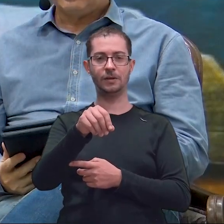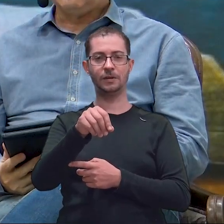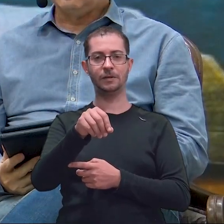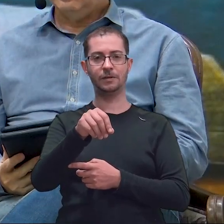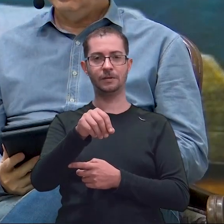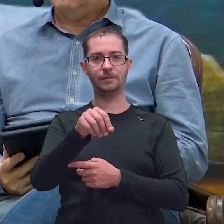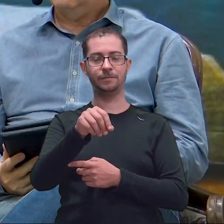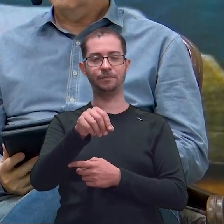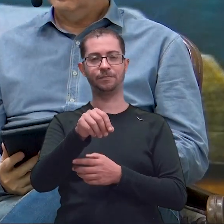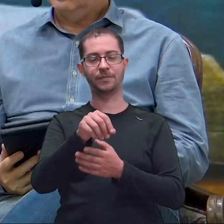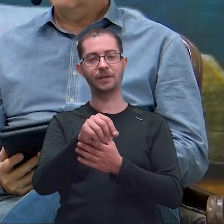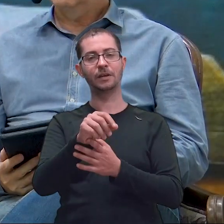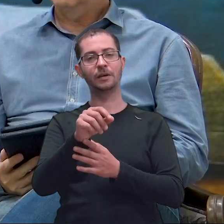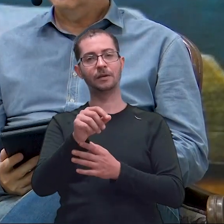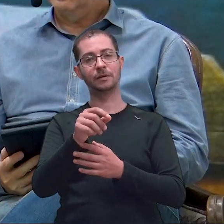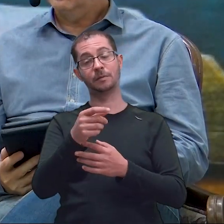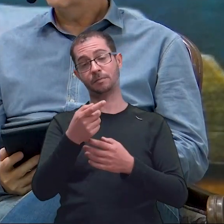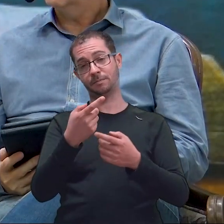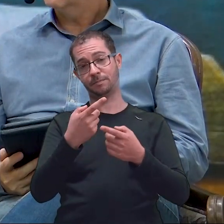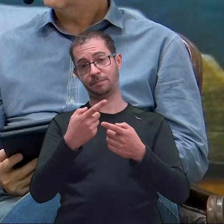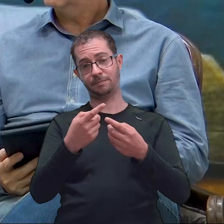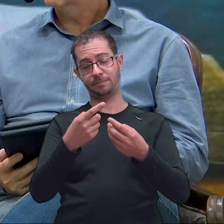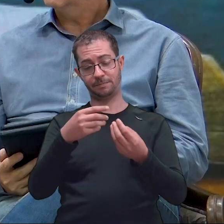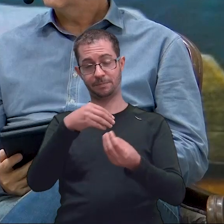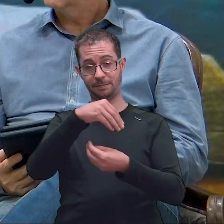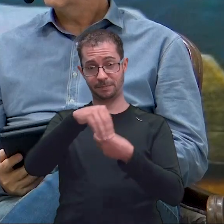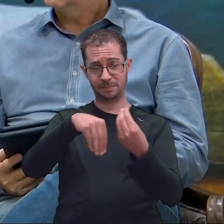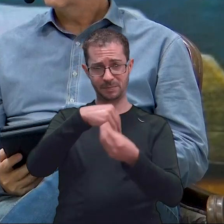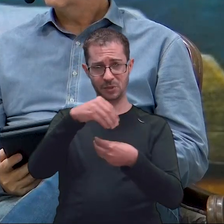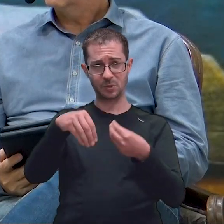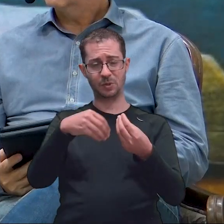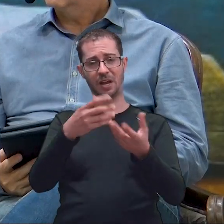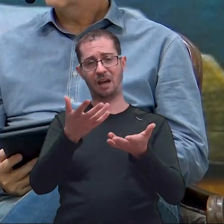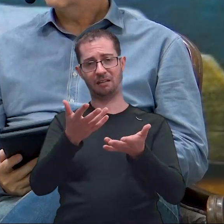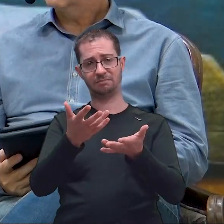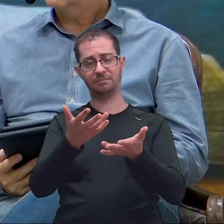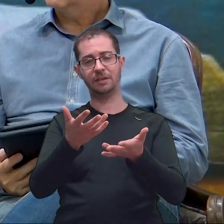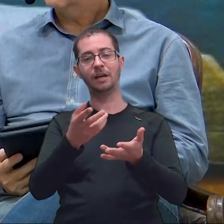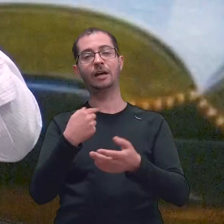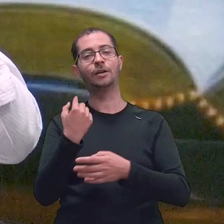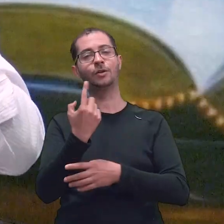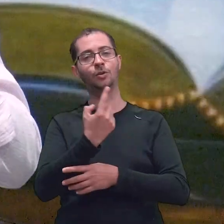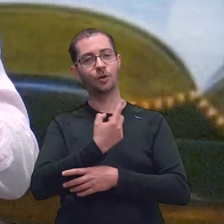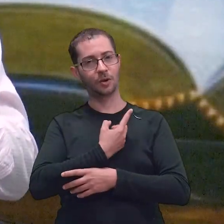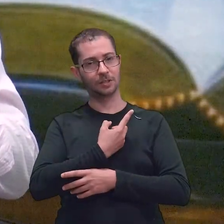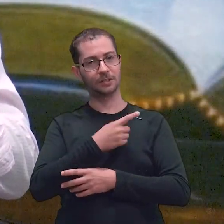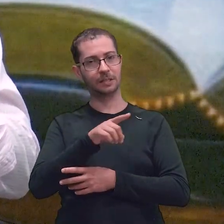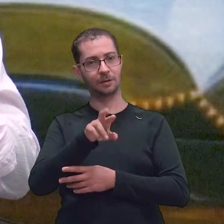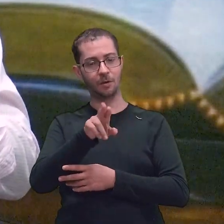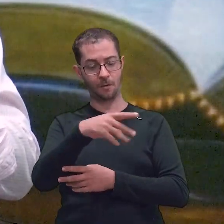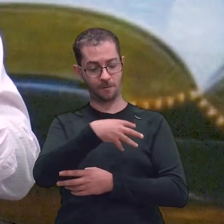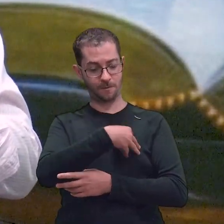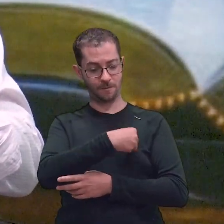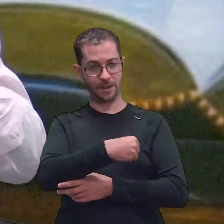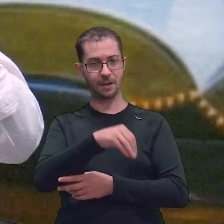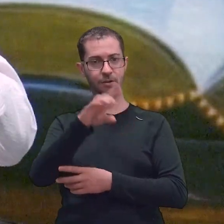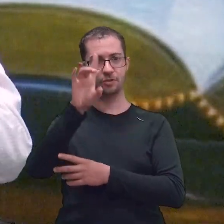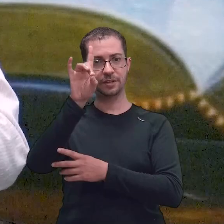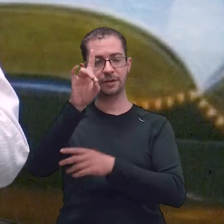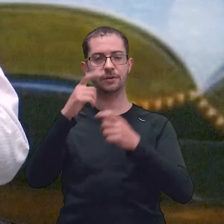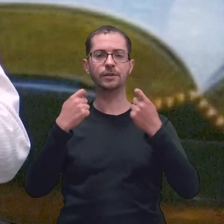para que o servo sal? O servo vai ser pisado, vai virar areia. Então, é isso. Nós, como filhos de Deus, devemos